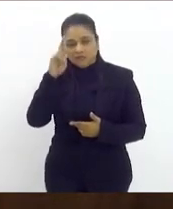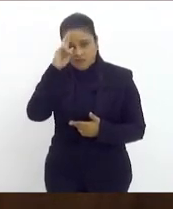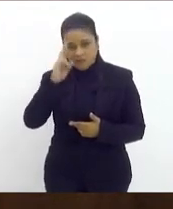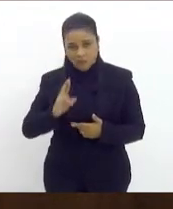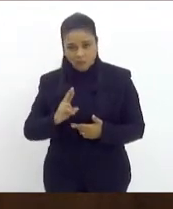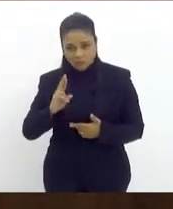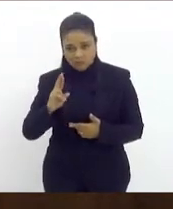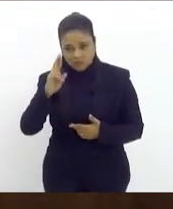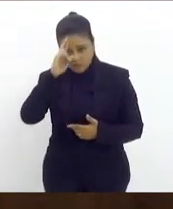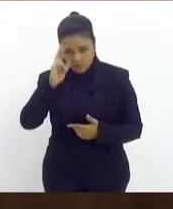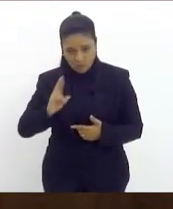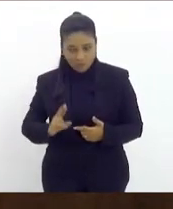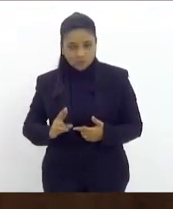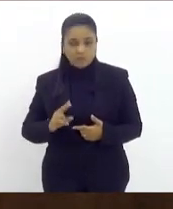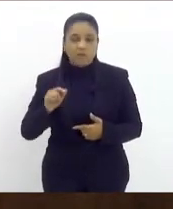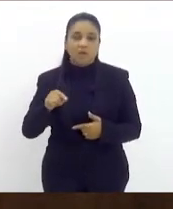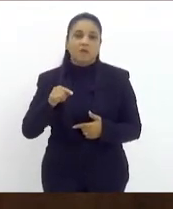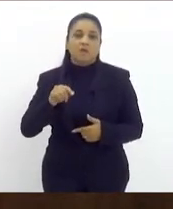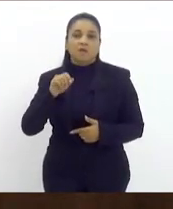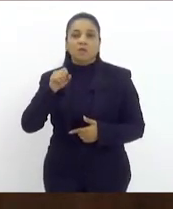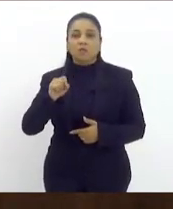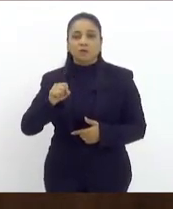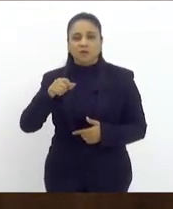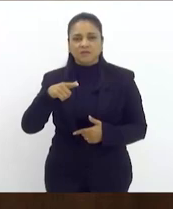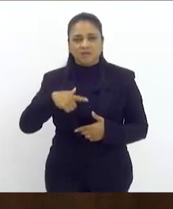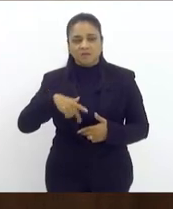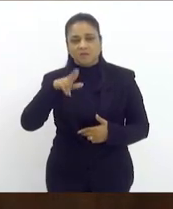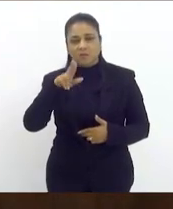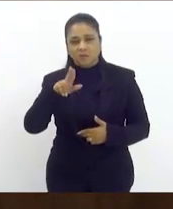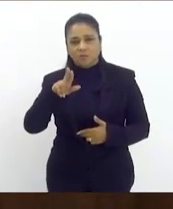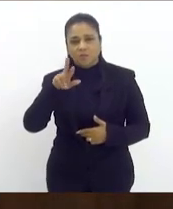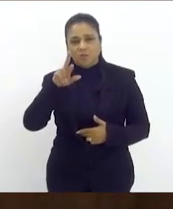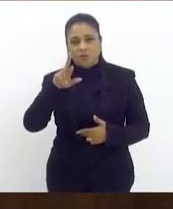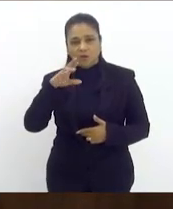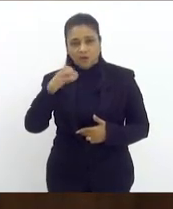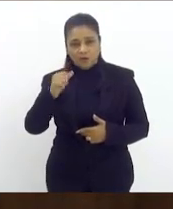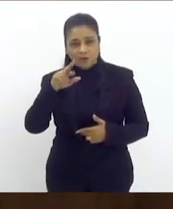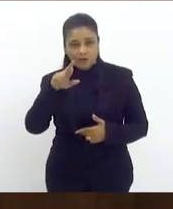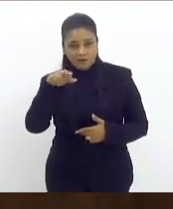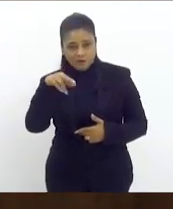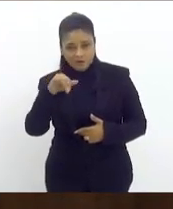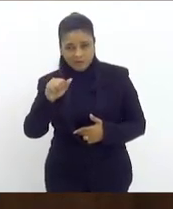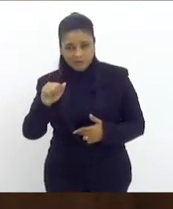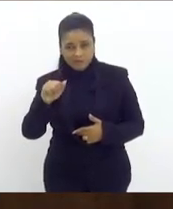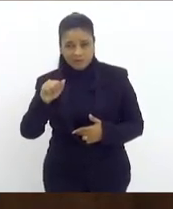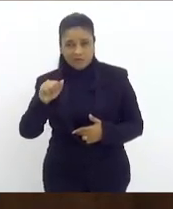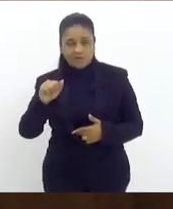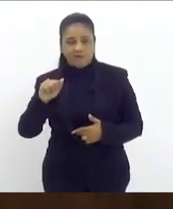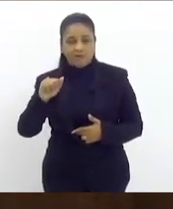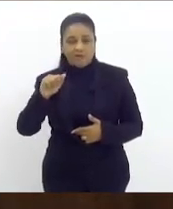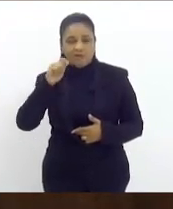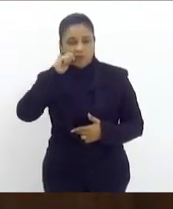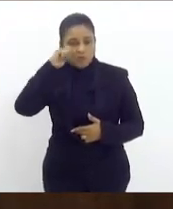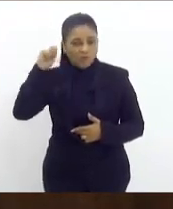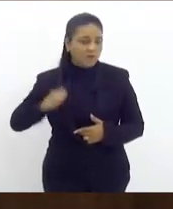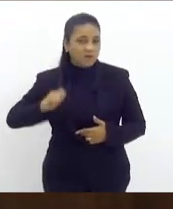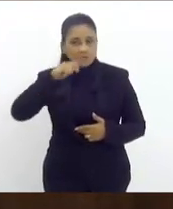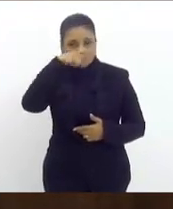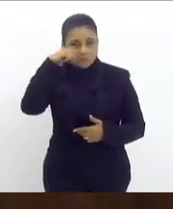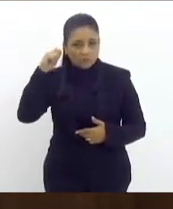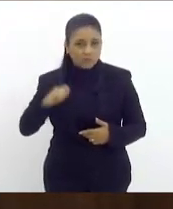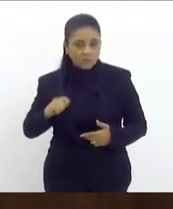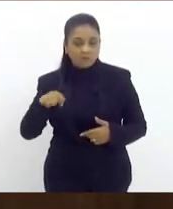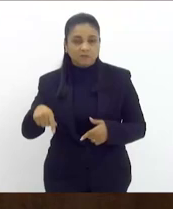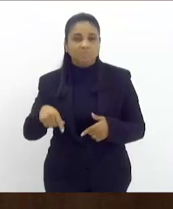que o chefe do Estado de um país como o Brasil isolasse ou ignorasse um país vizinho